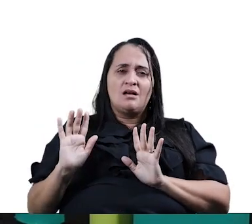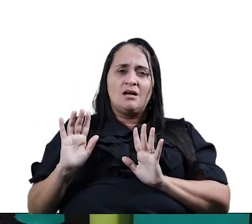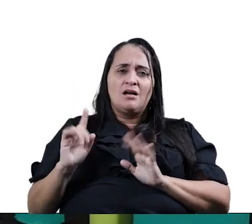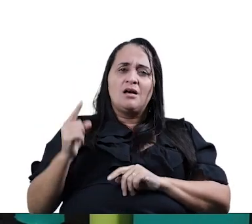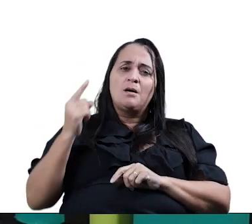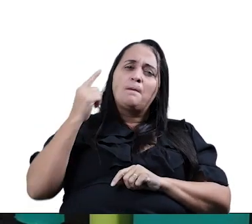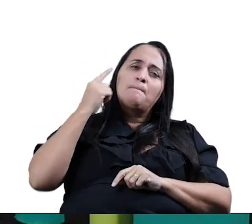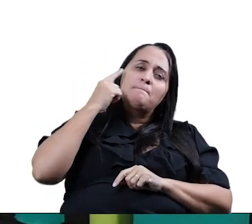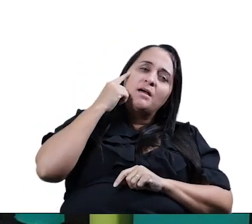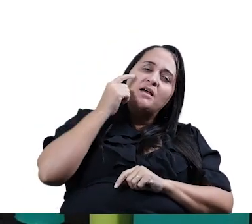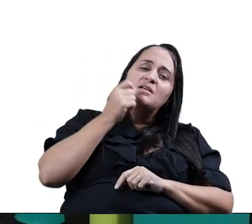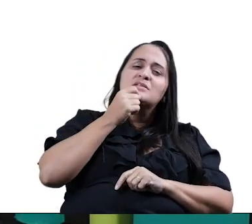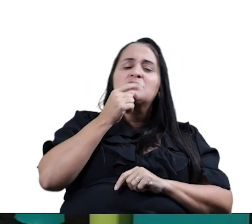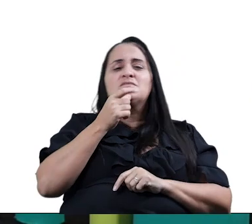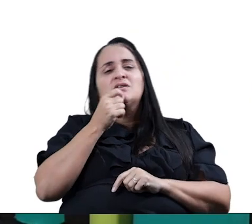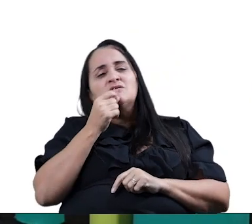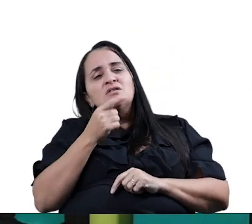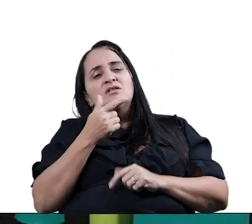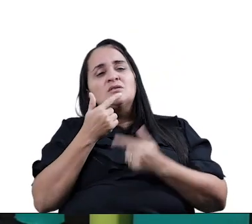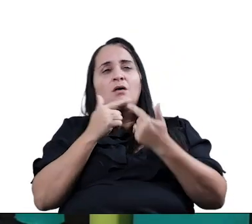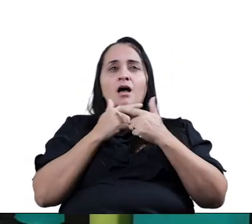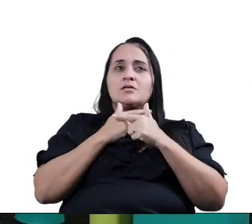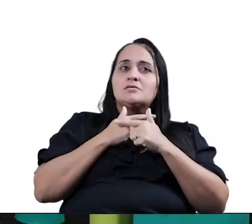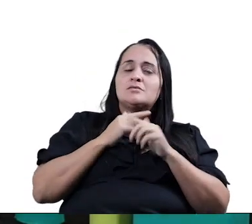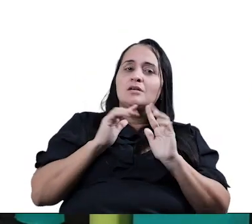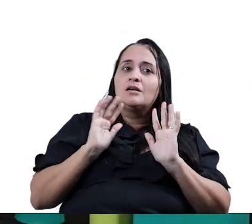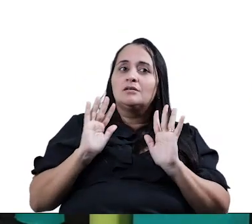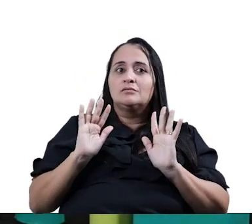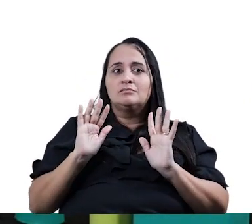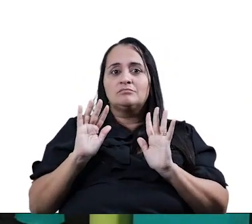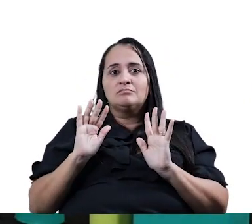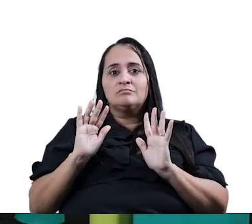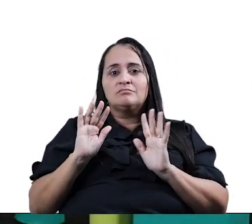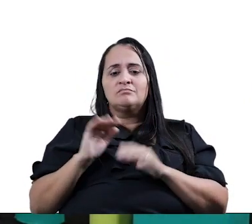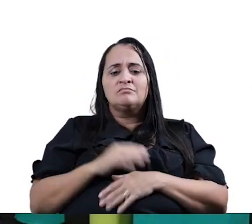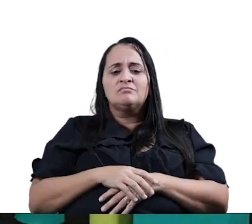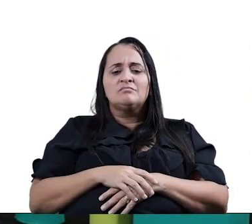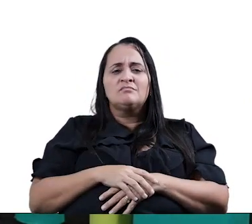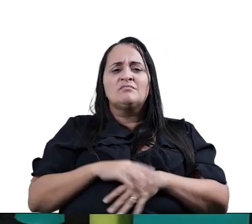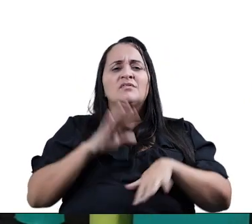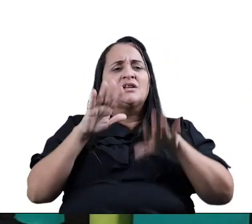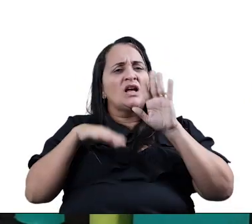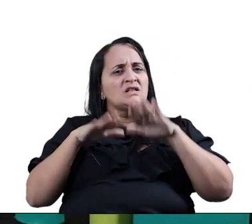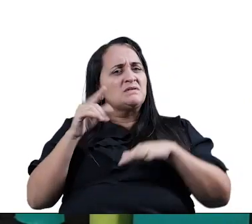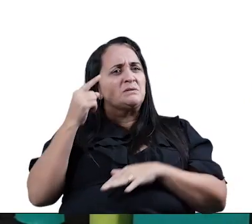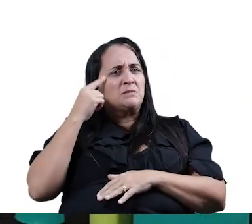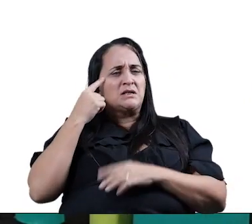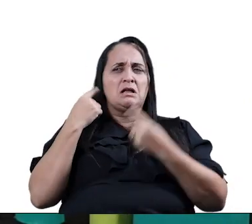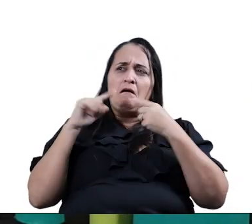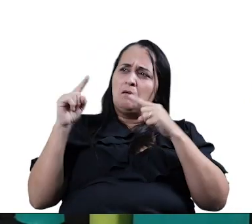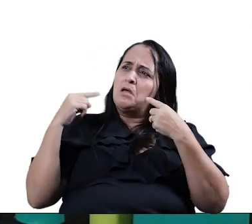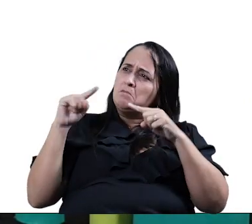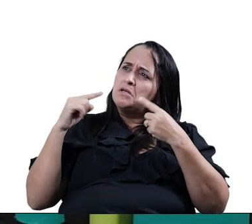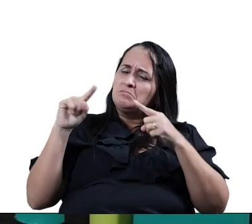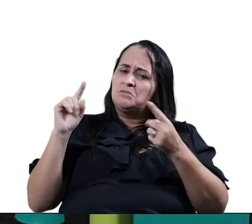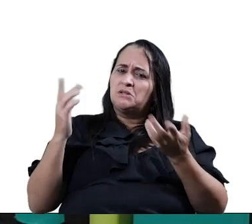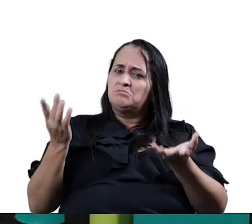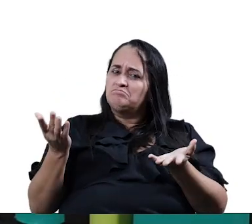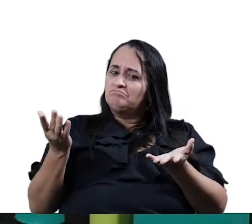Pensa um pouco É divertido É engraçado Mas podemos pensar E a gente Às vezes Não é? Às vezes a gente Também fica Assim reclamando